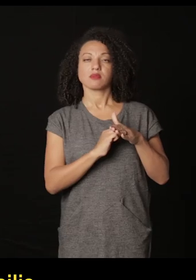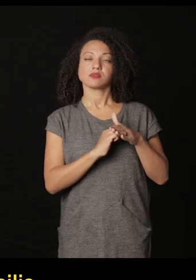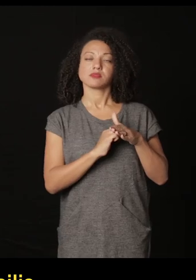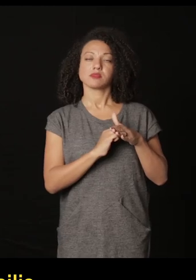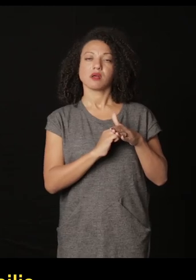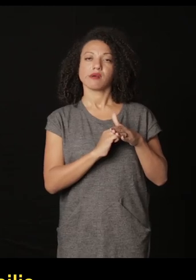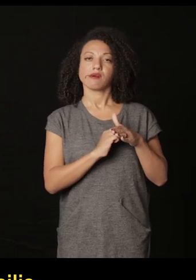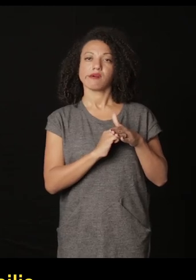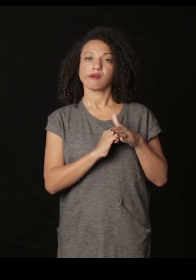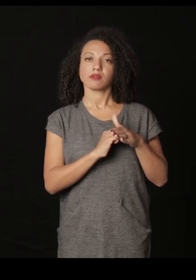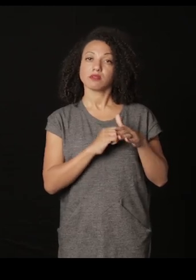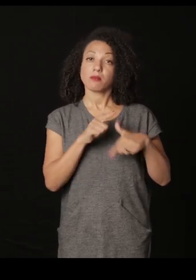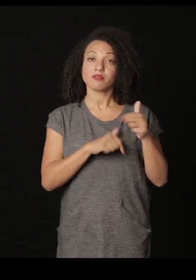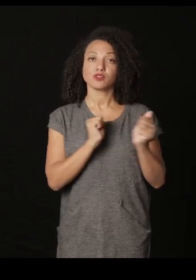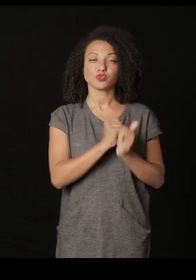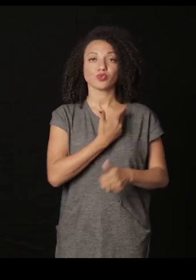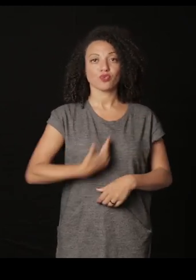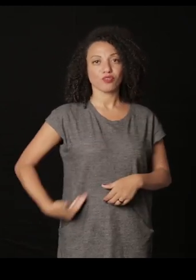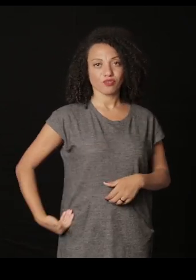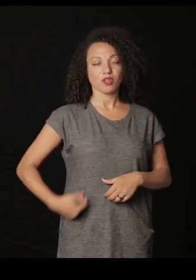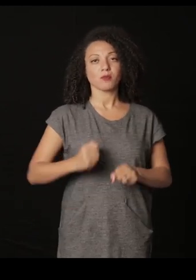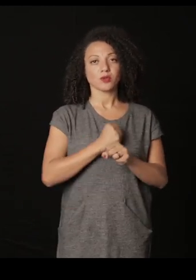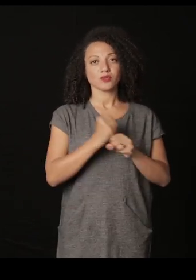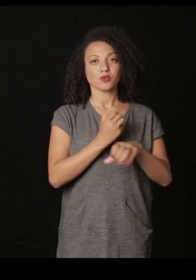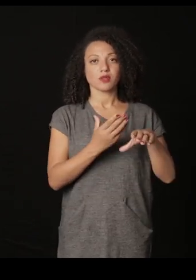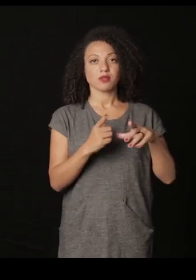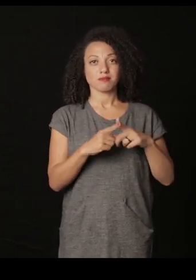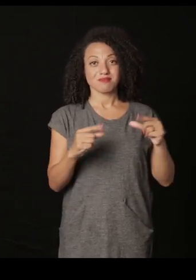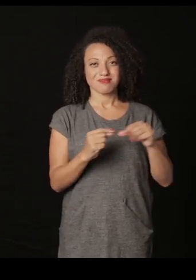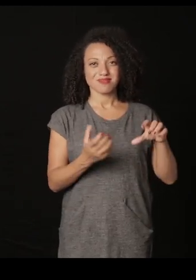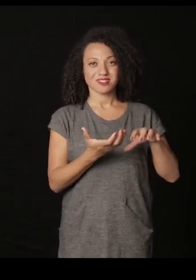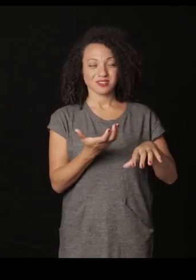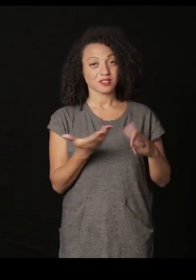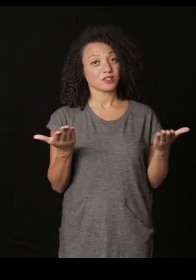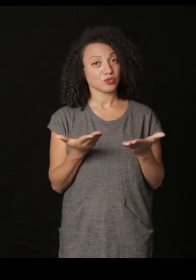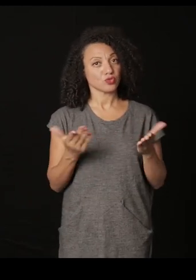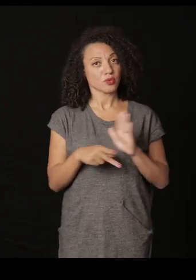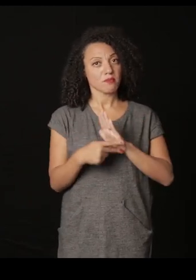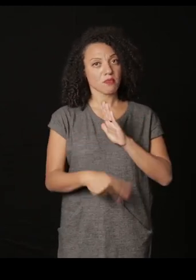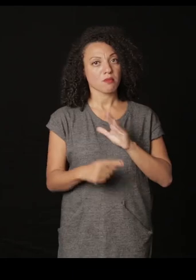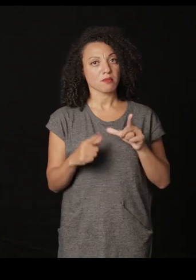de Brasília que hoje pertence ao arquivo do Distrito Federal